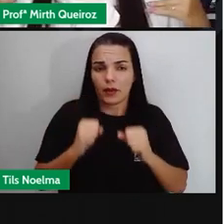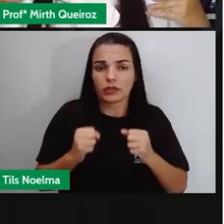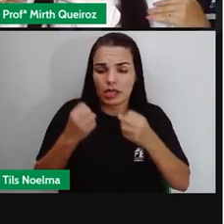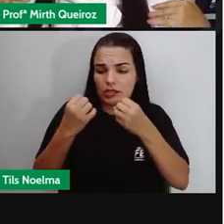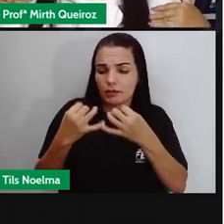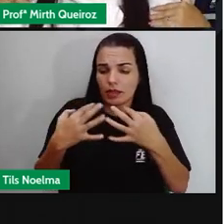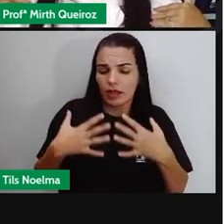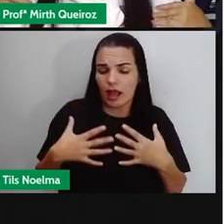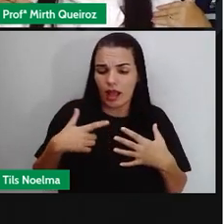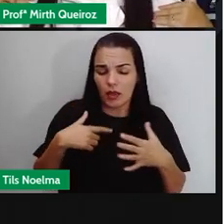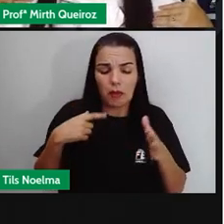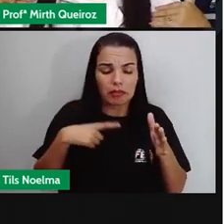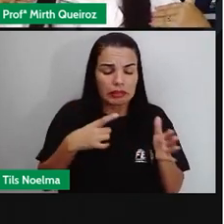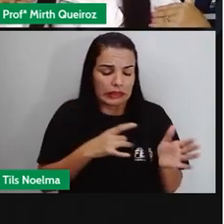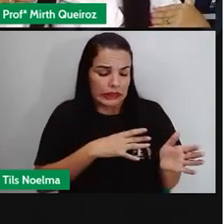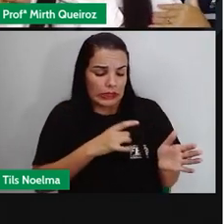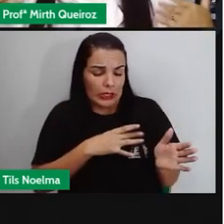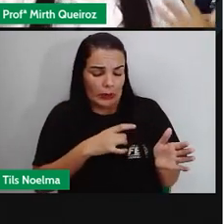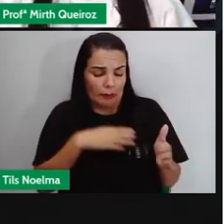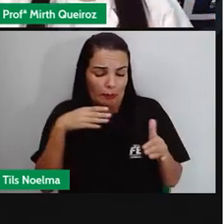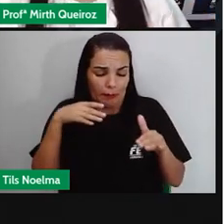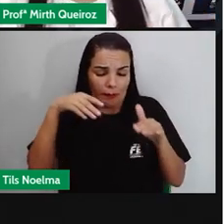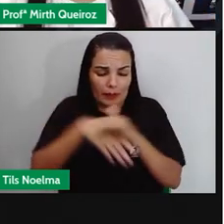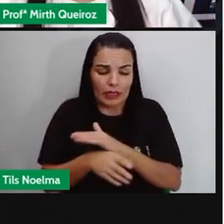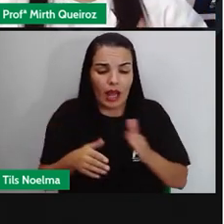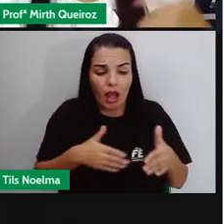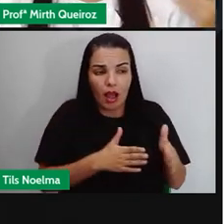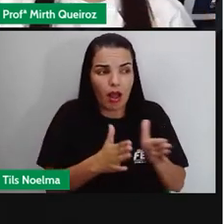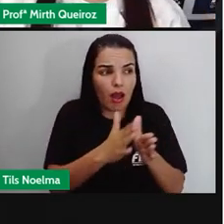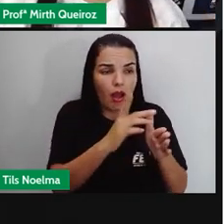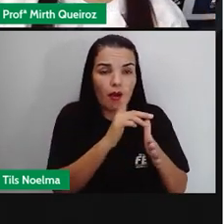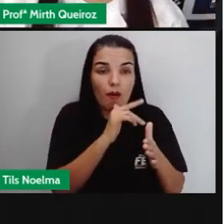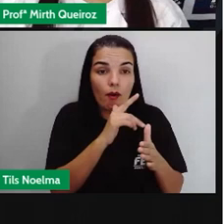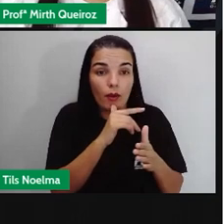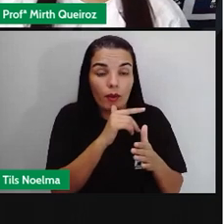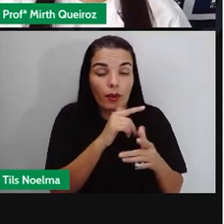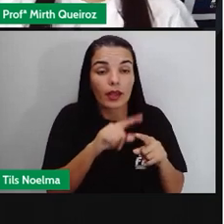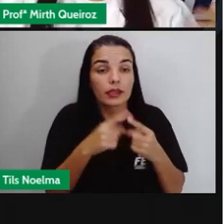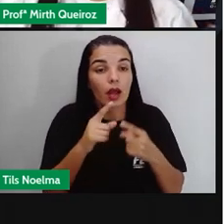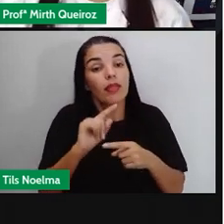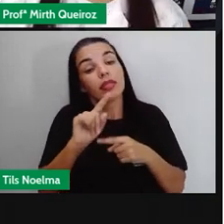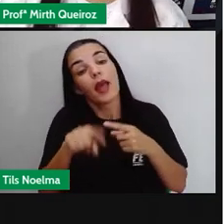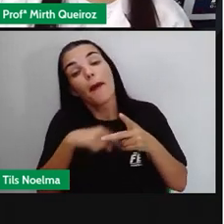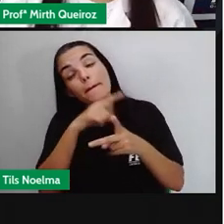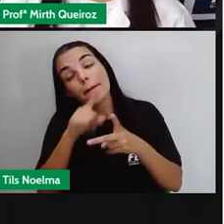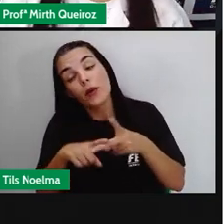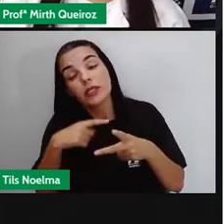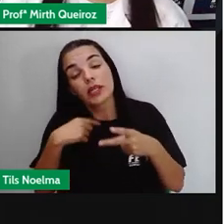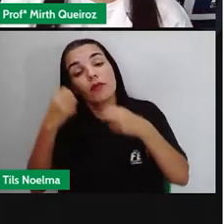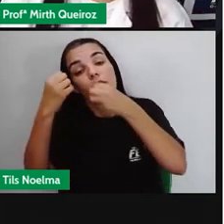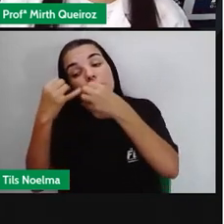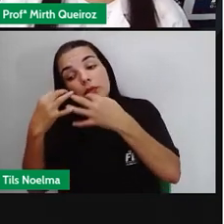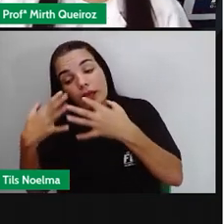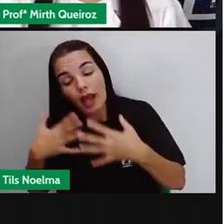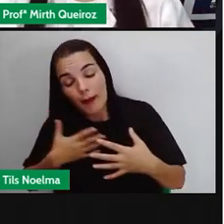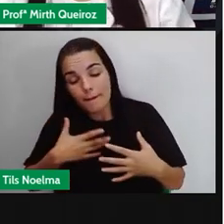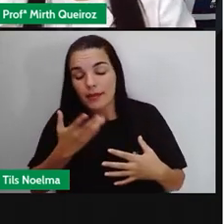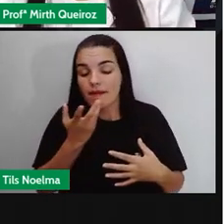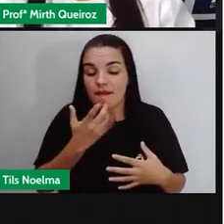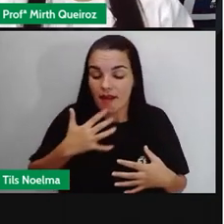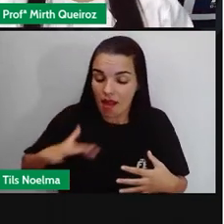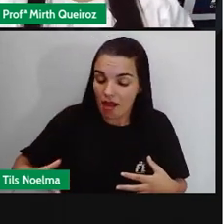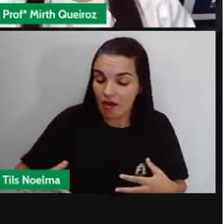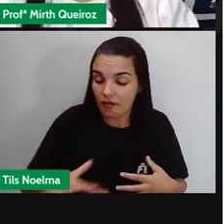Por que que eu tenho medo de entrar no rio? Aí, de repente, eu começo a contar que na minha infância aconteceu isso e isso. Então,